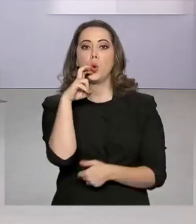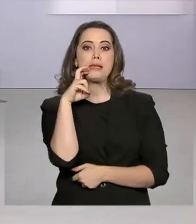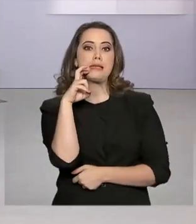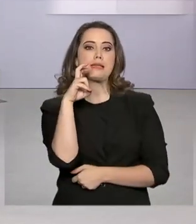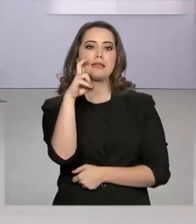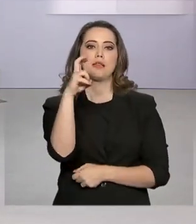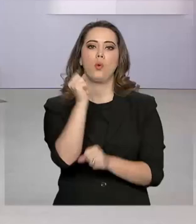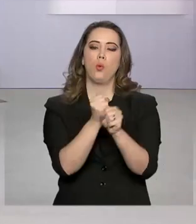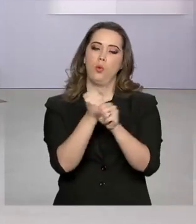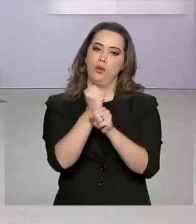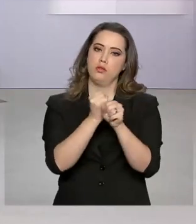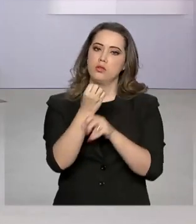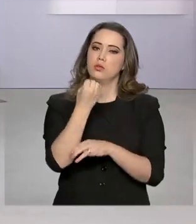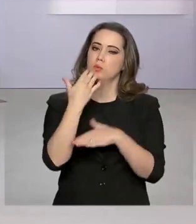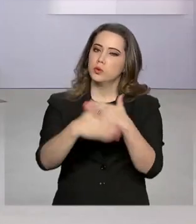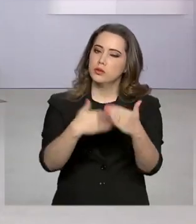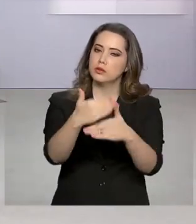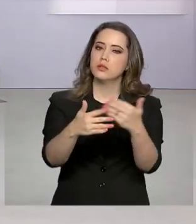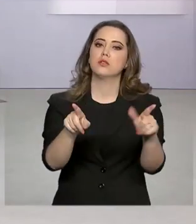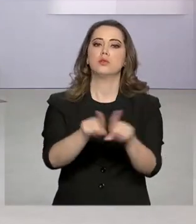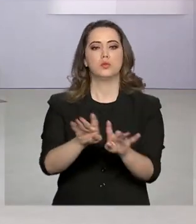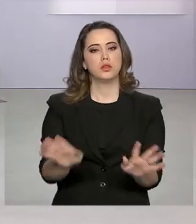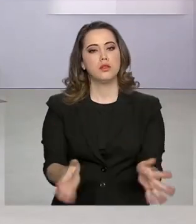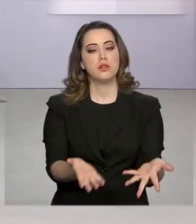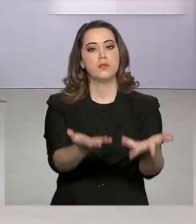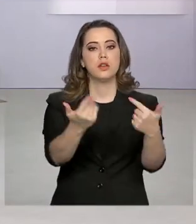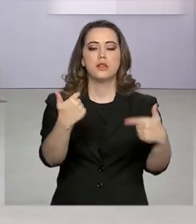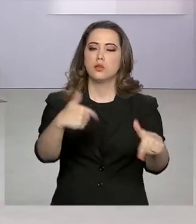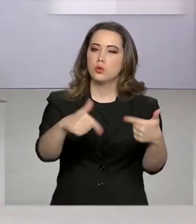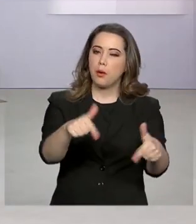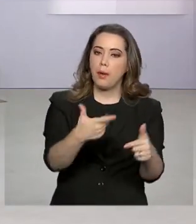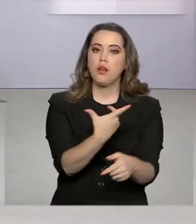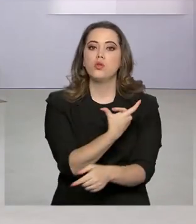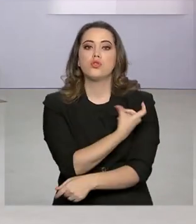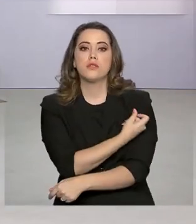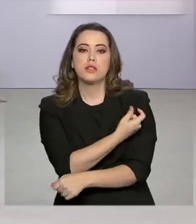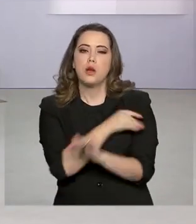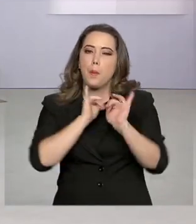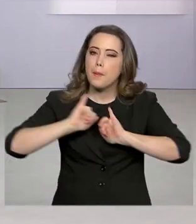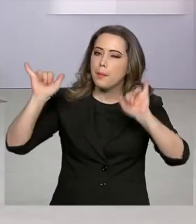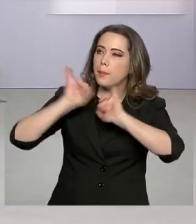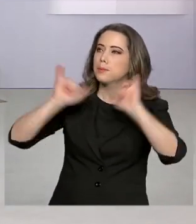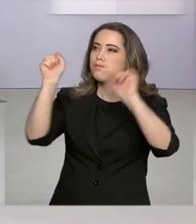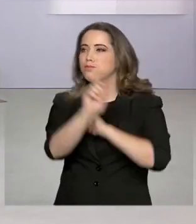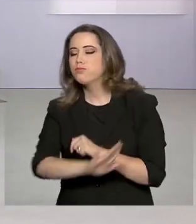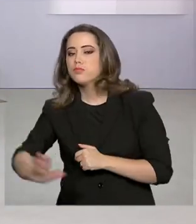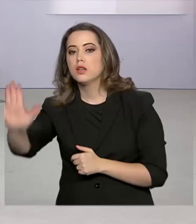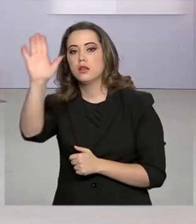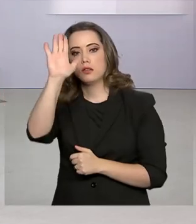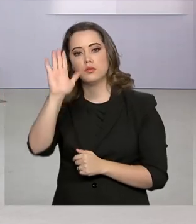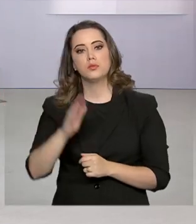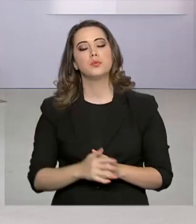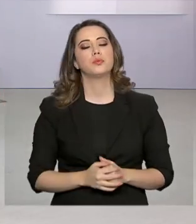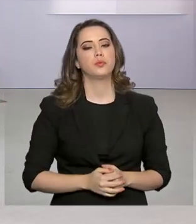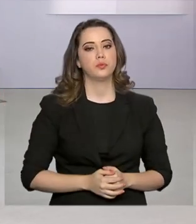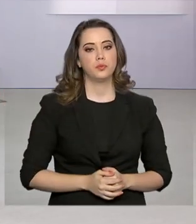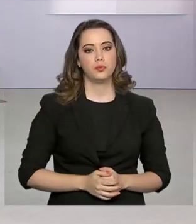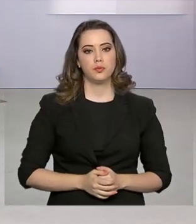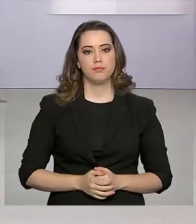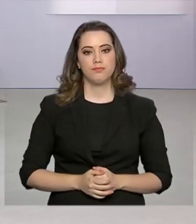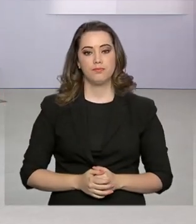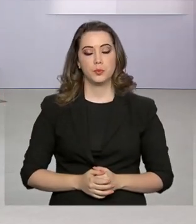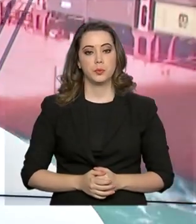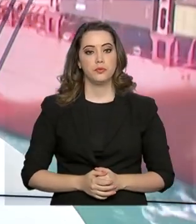o bom desempenho é fruto da intensificação de ações de vacinação por meio de campanhas nacionais de vacinação contra o